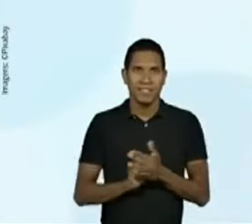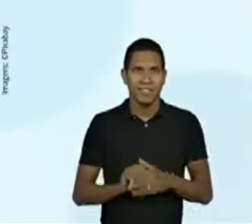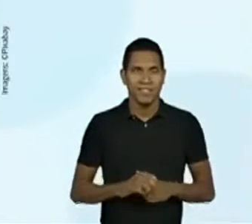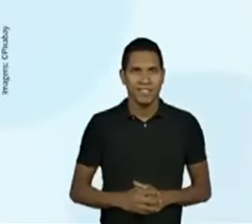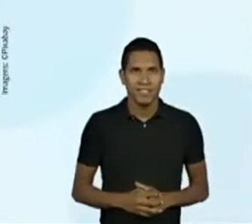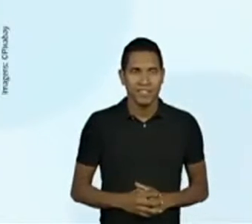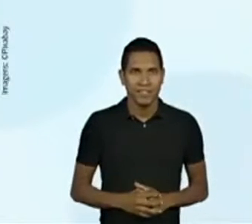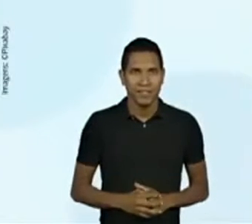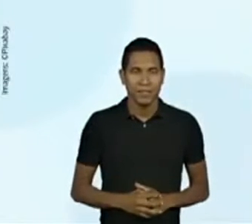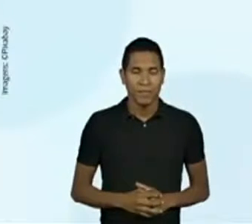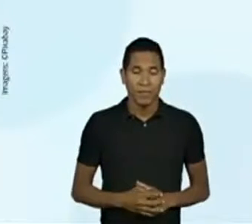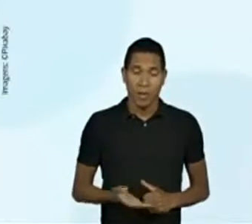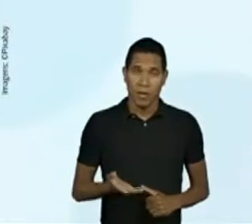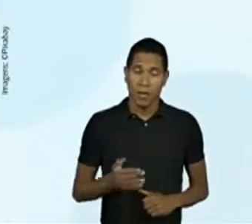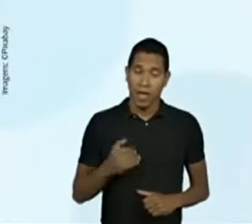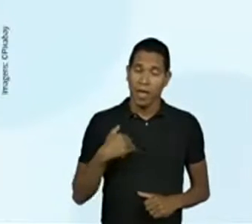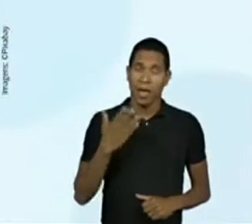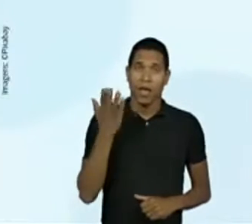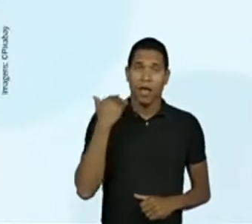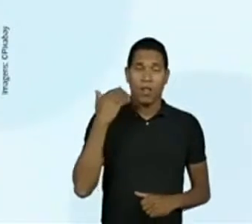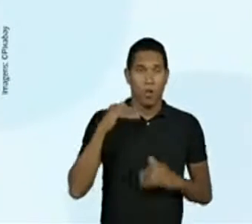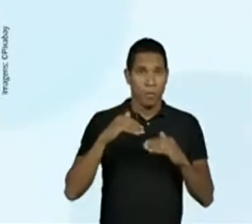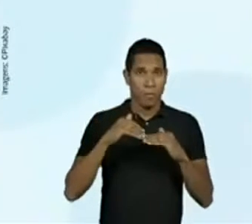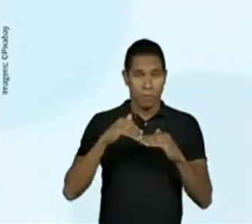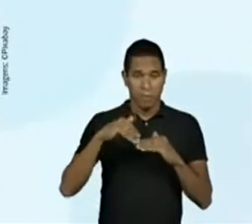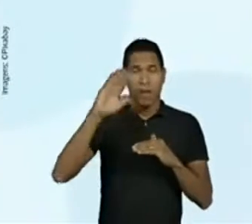Mais calor. Quanto mais à direita.